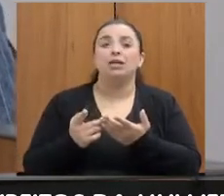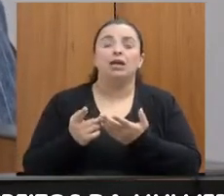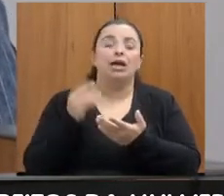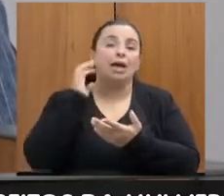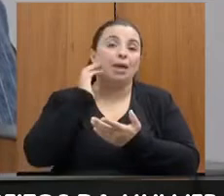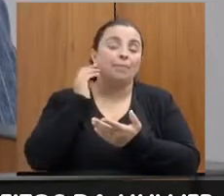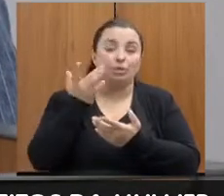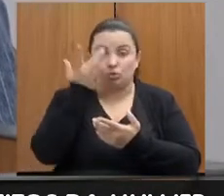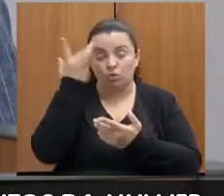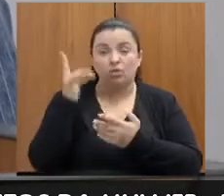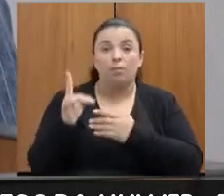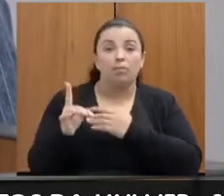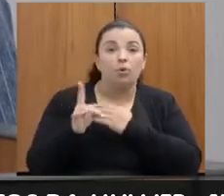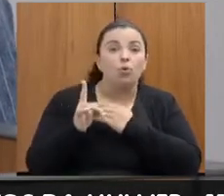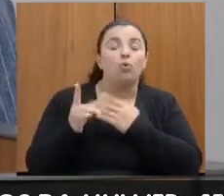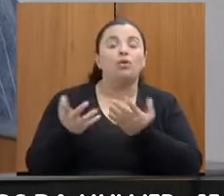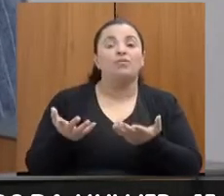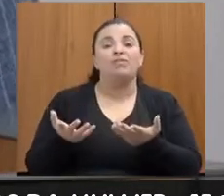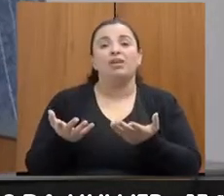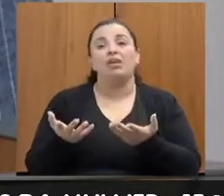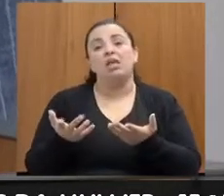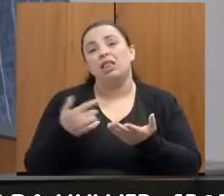municípios de Raposos e Rio Acima.